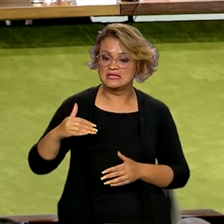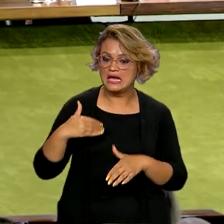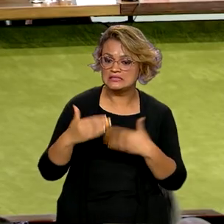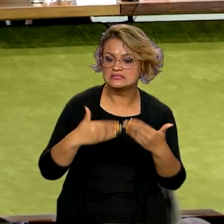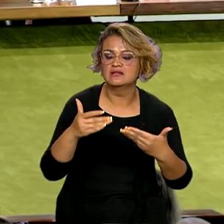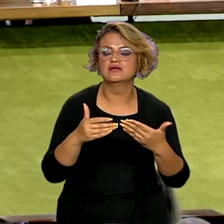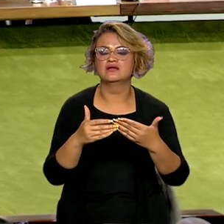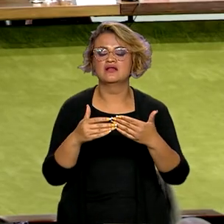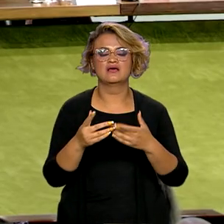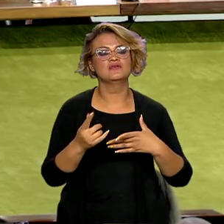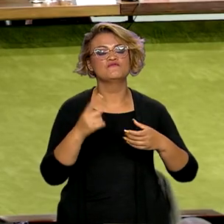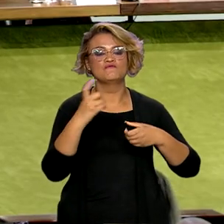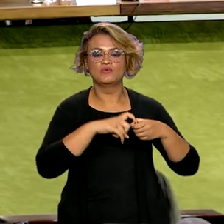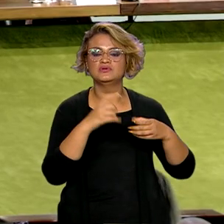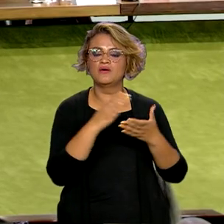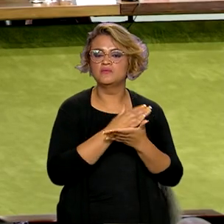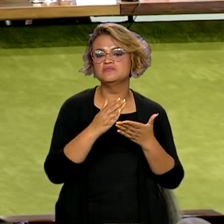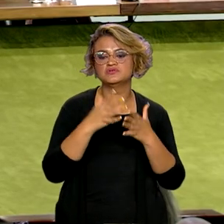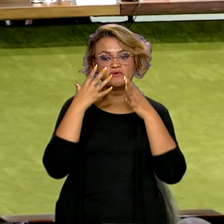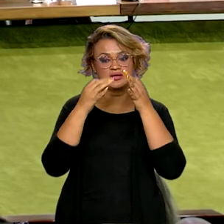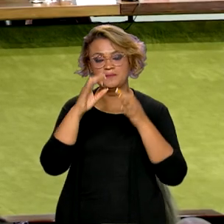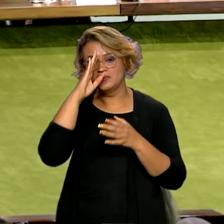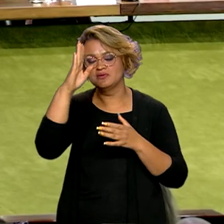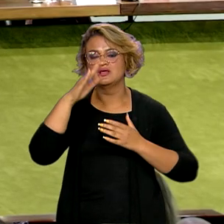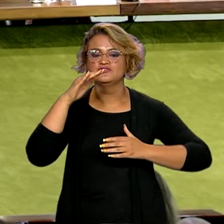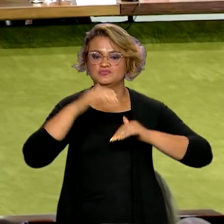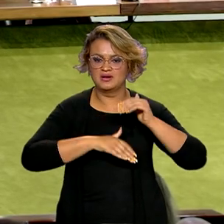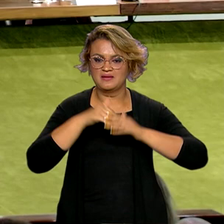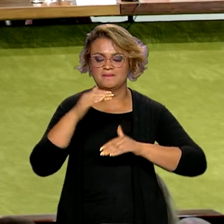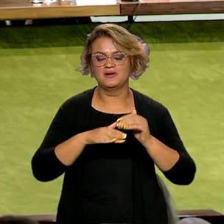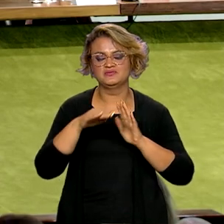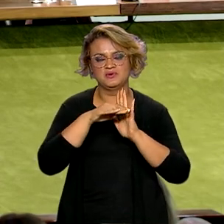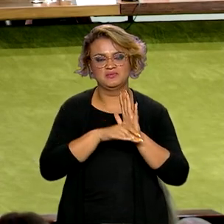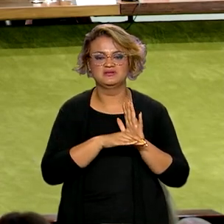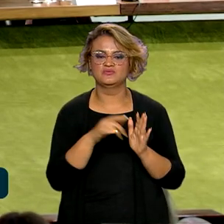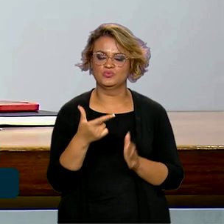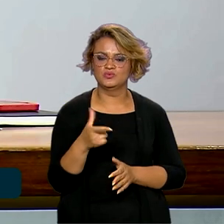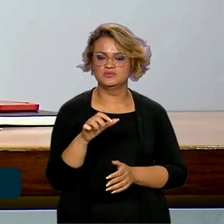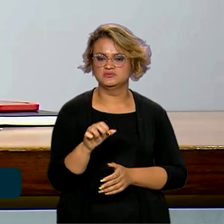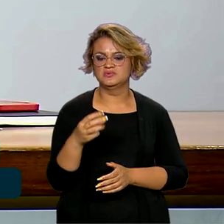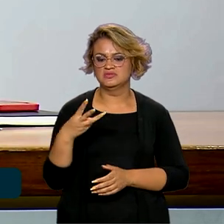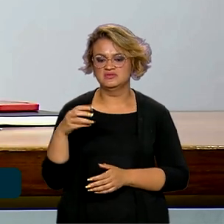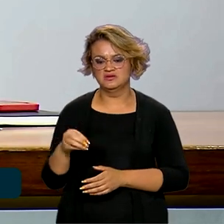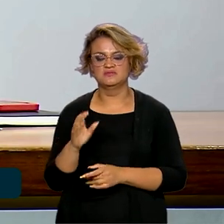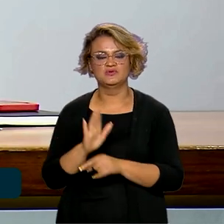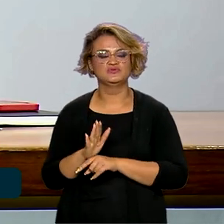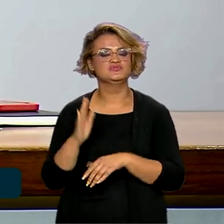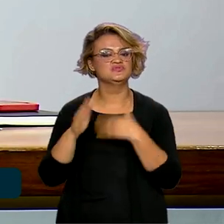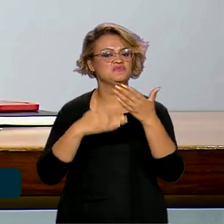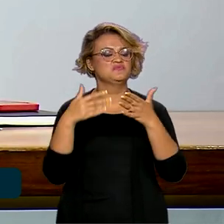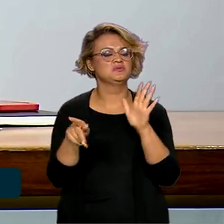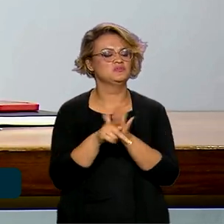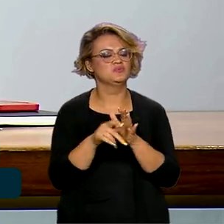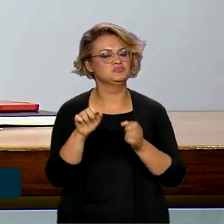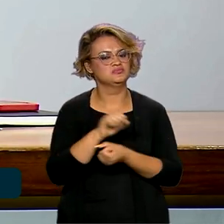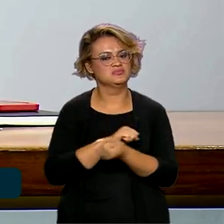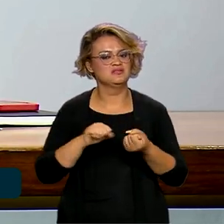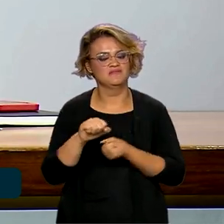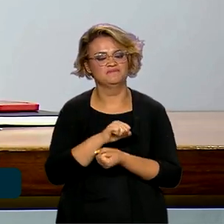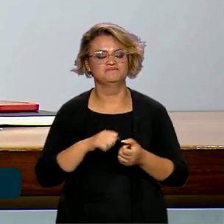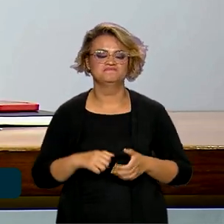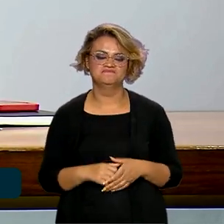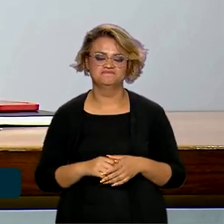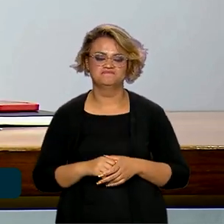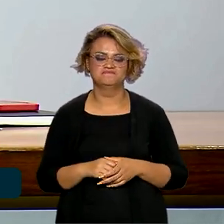e retomar a prioridade na implantação da Agenda 2030 para o Desenvolvimento Sustentável da